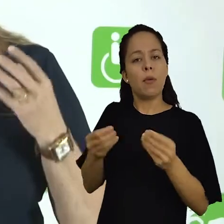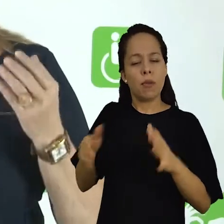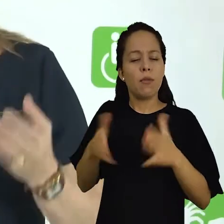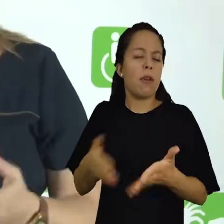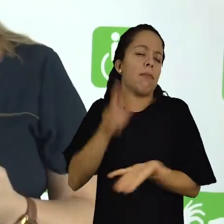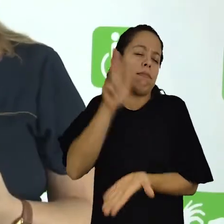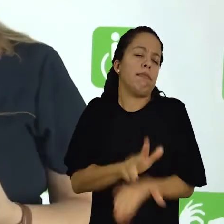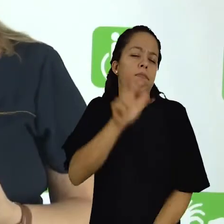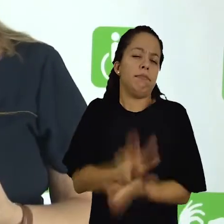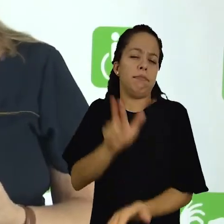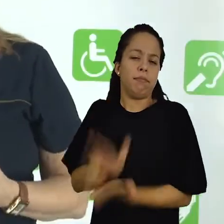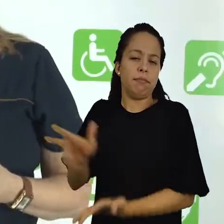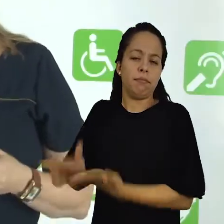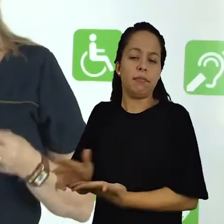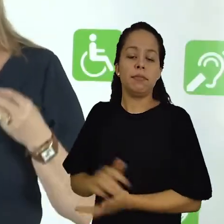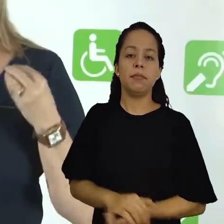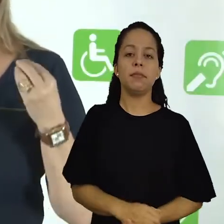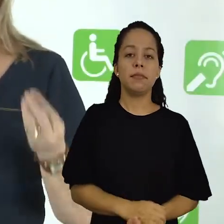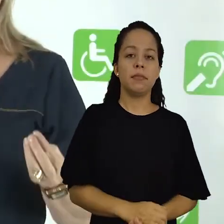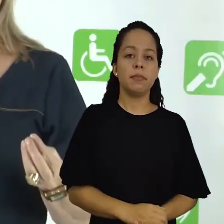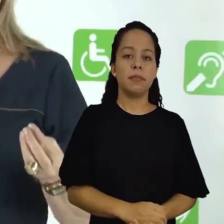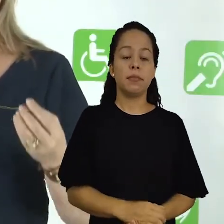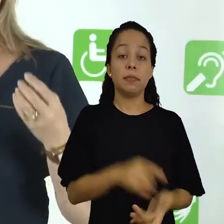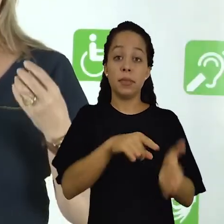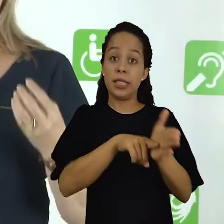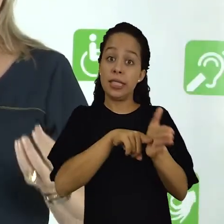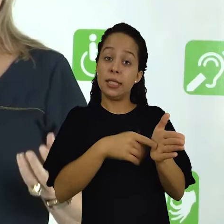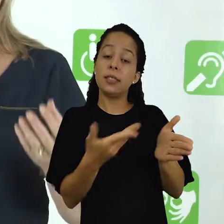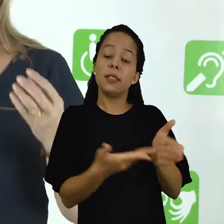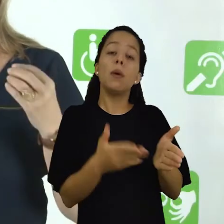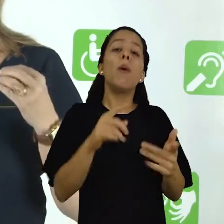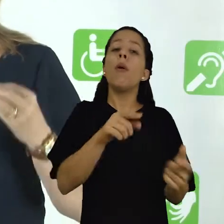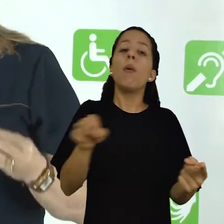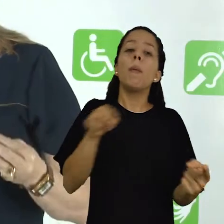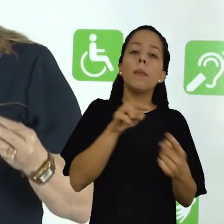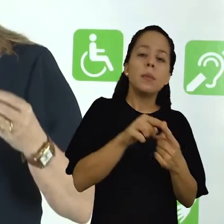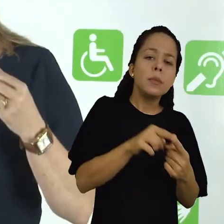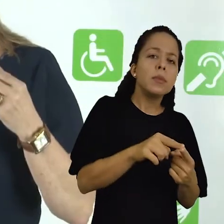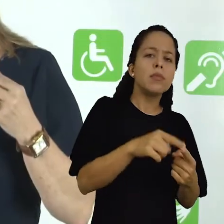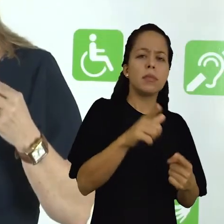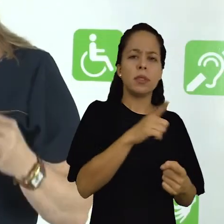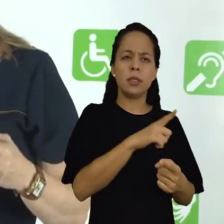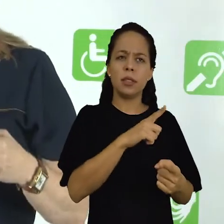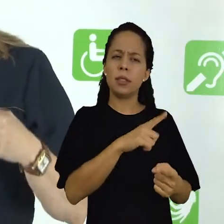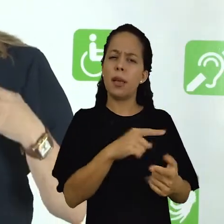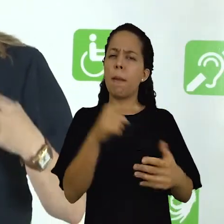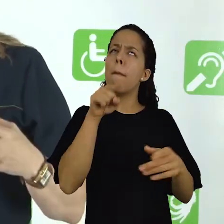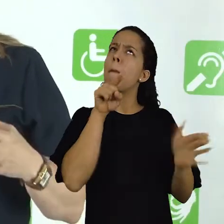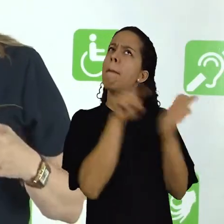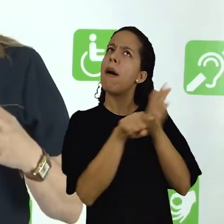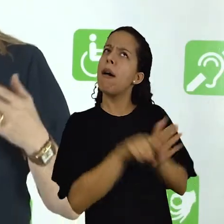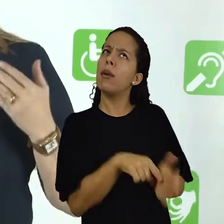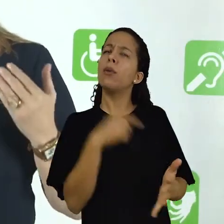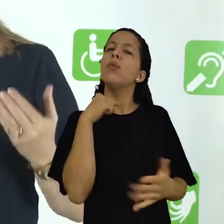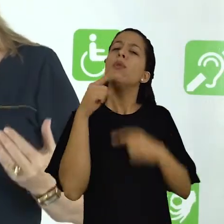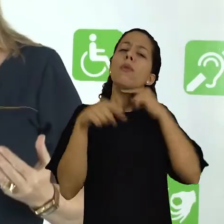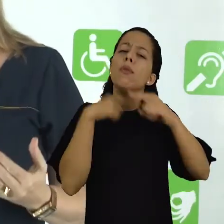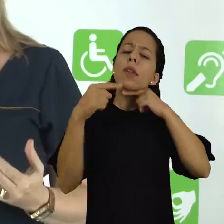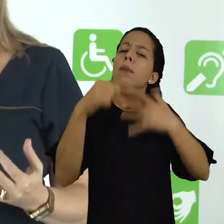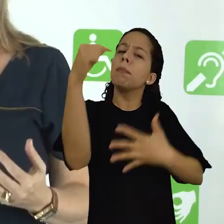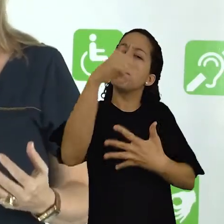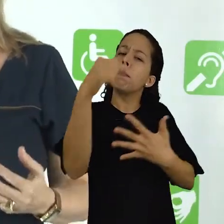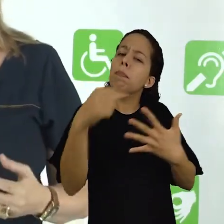etc, etc, etc. Então, a pesquisa, ela é, basicamente, buscar respostas para aqueles